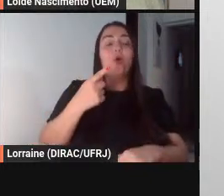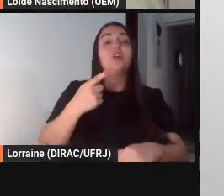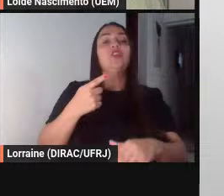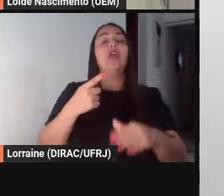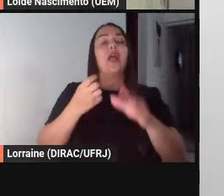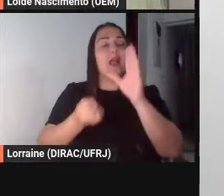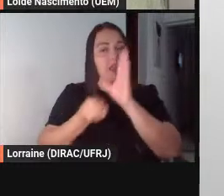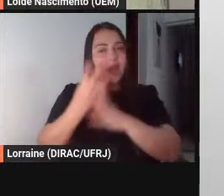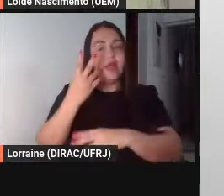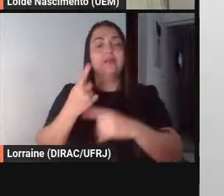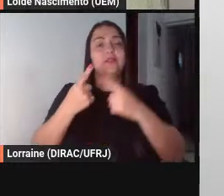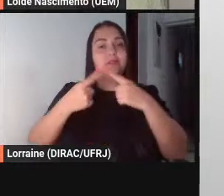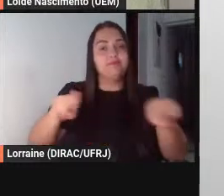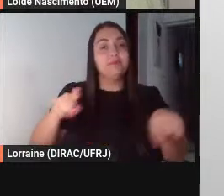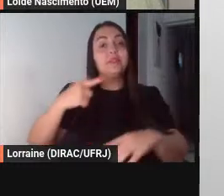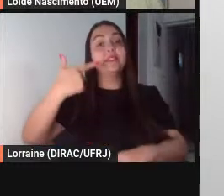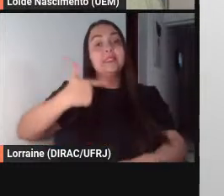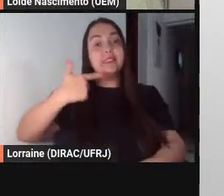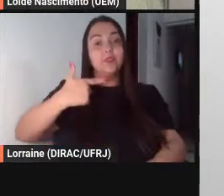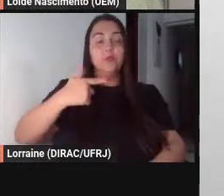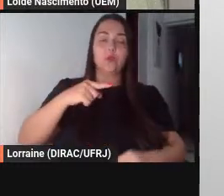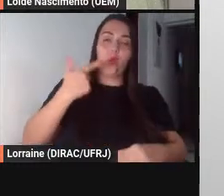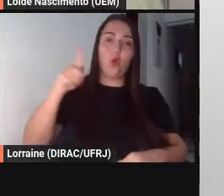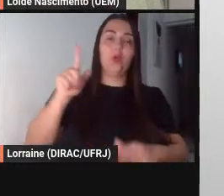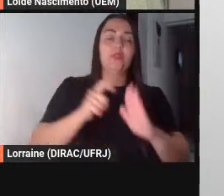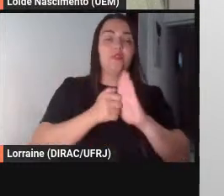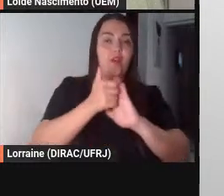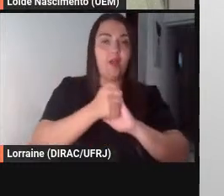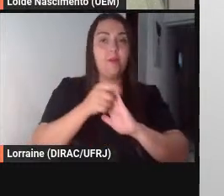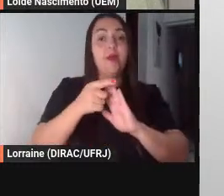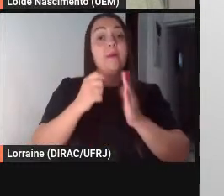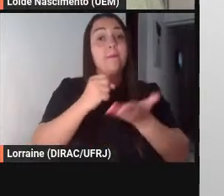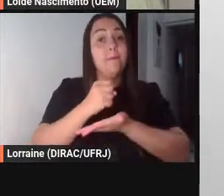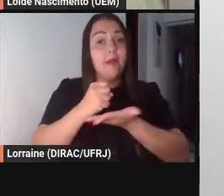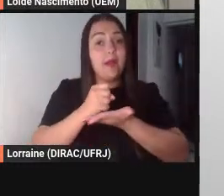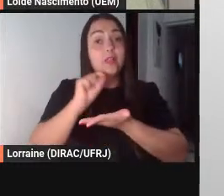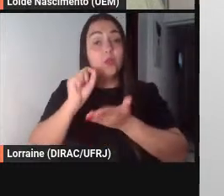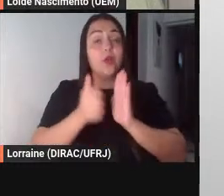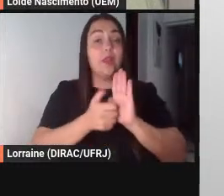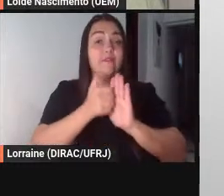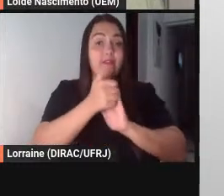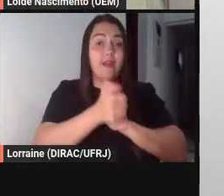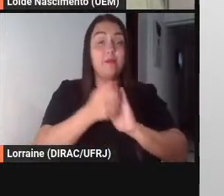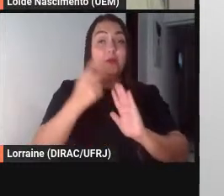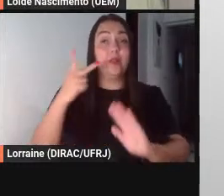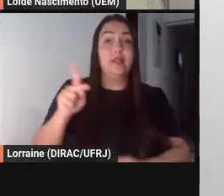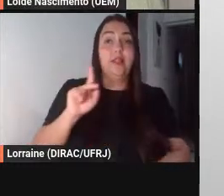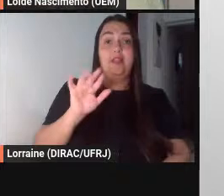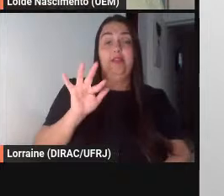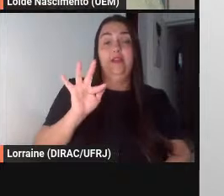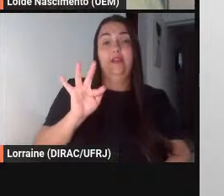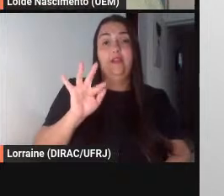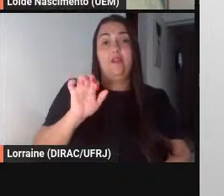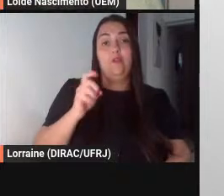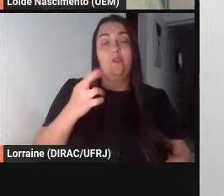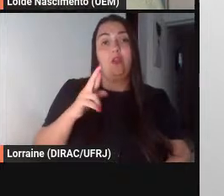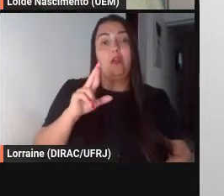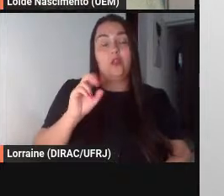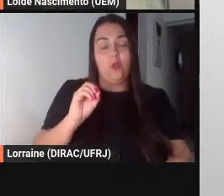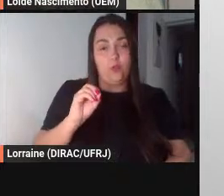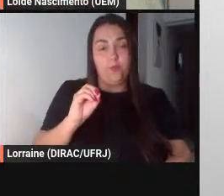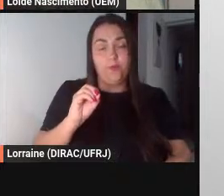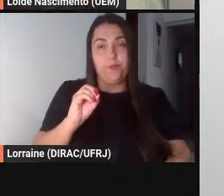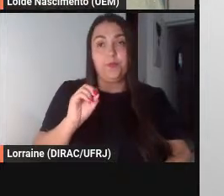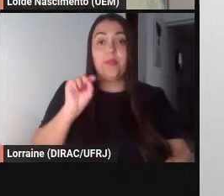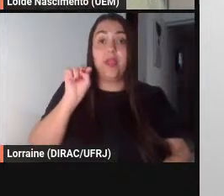edição outras fábulas e ela toma como base aqui pessoal as fábulas de Fedro tá então ela é uma